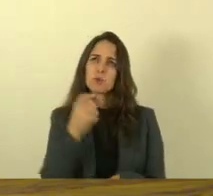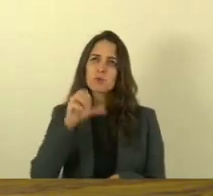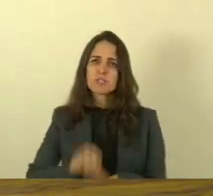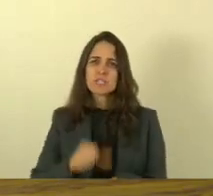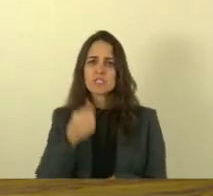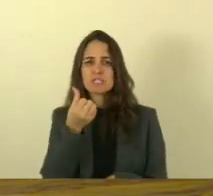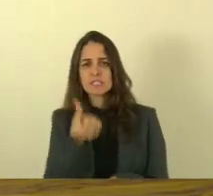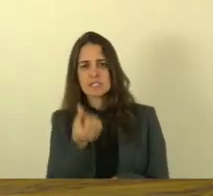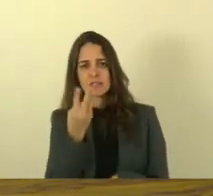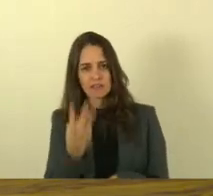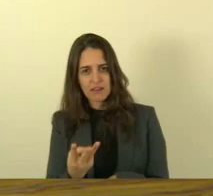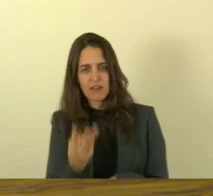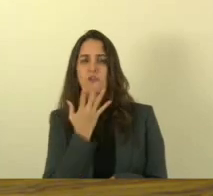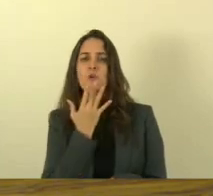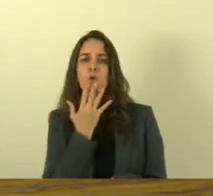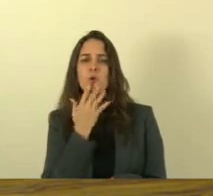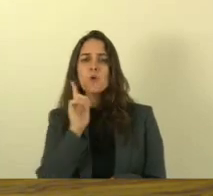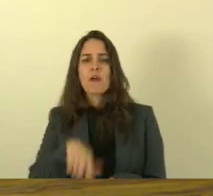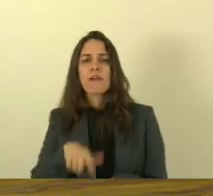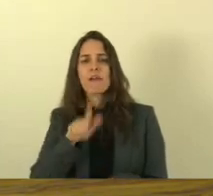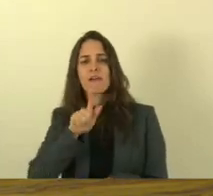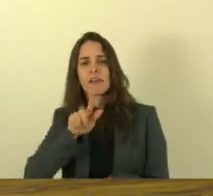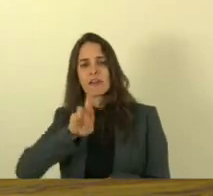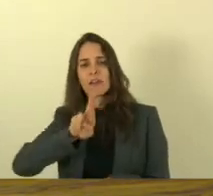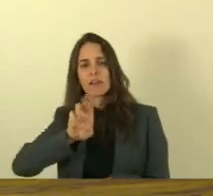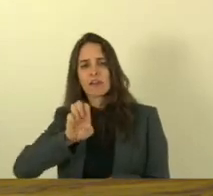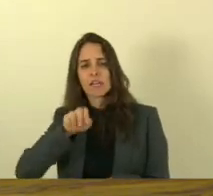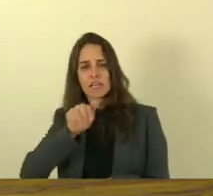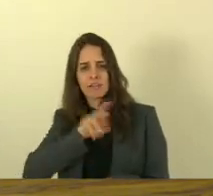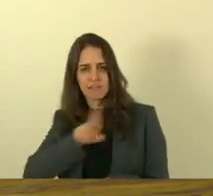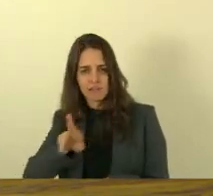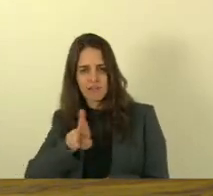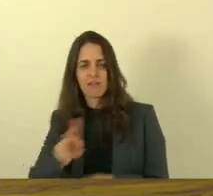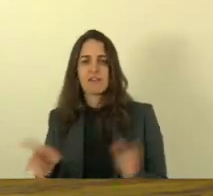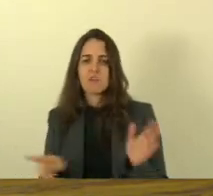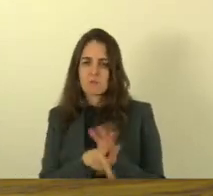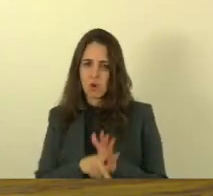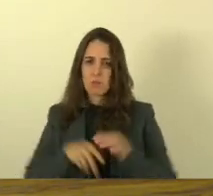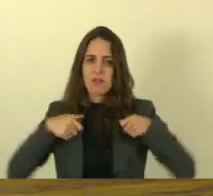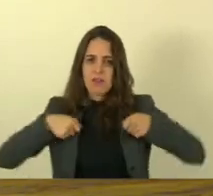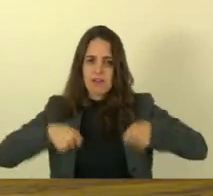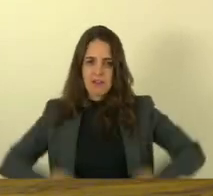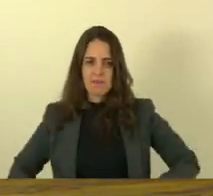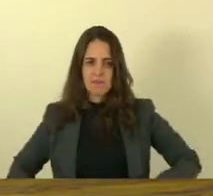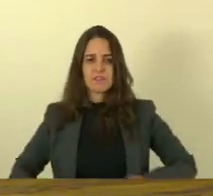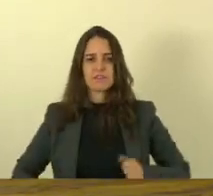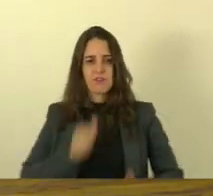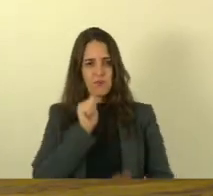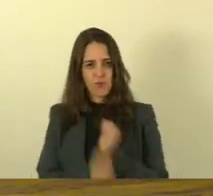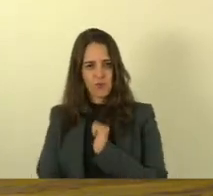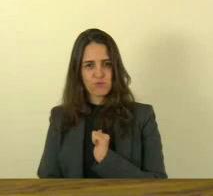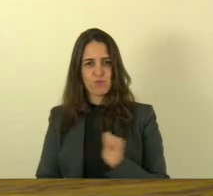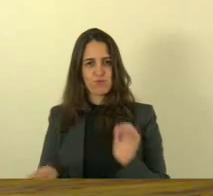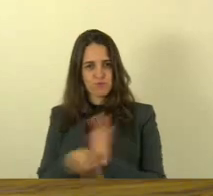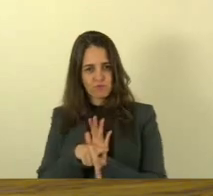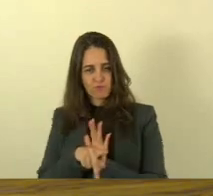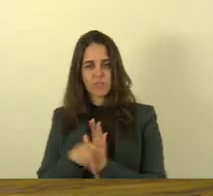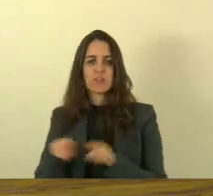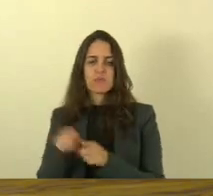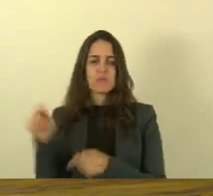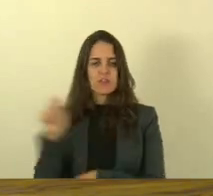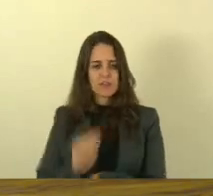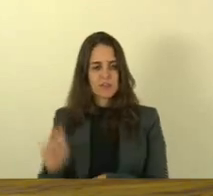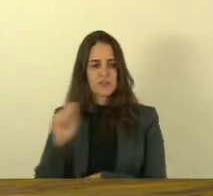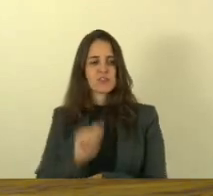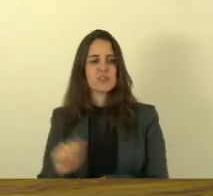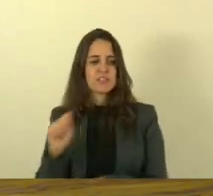a locomotiva era grenar e o grenar da camisa do time de futebol e da associação